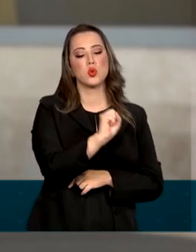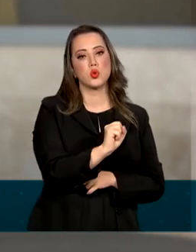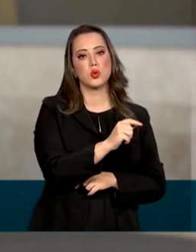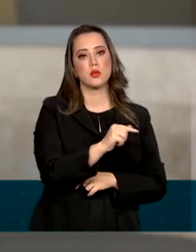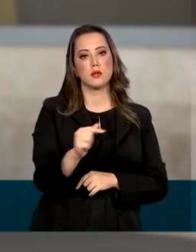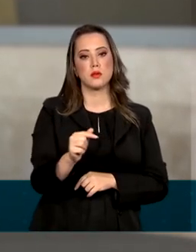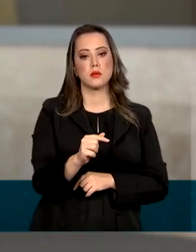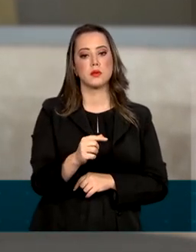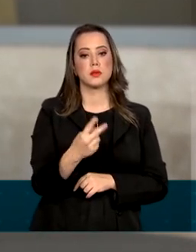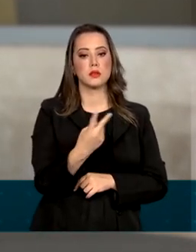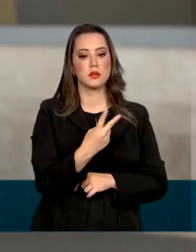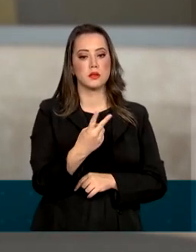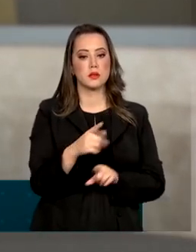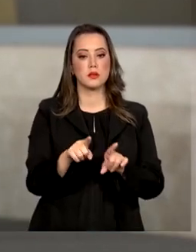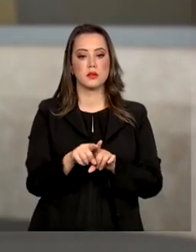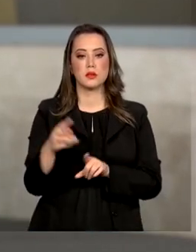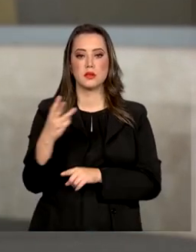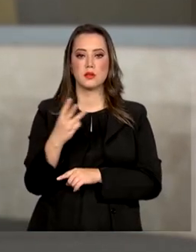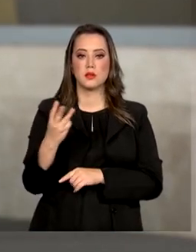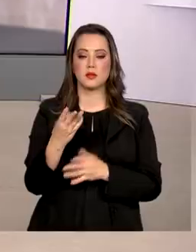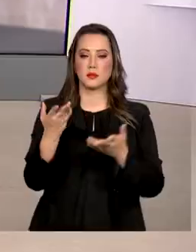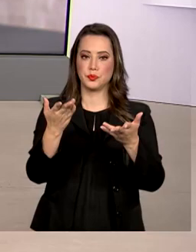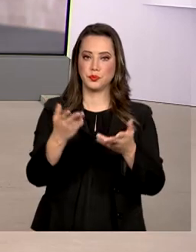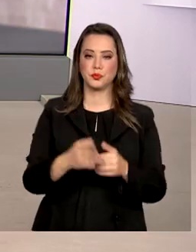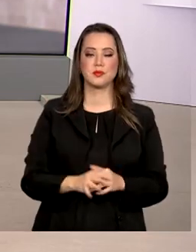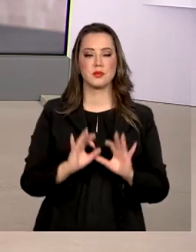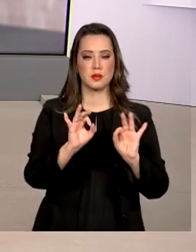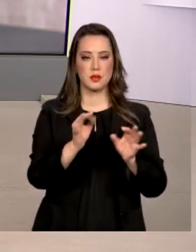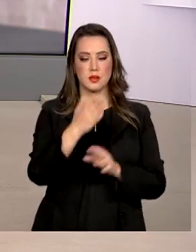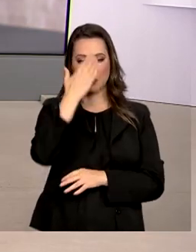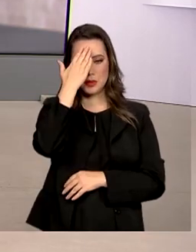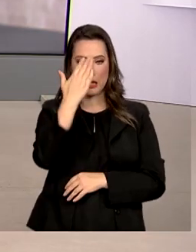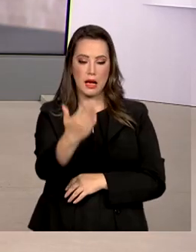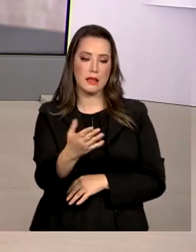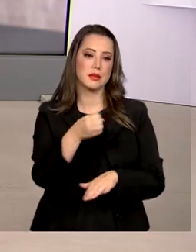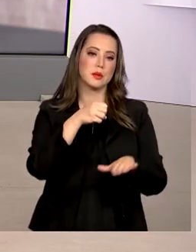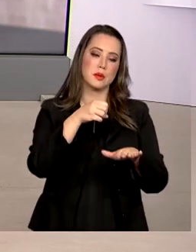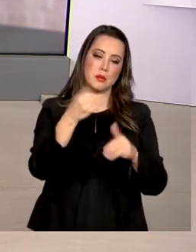terceira doses. É isso, devolvo pra você, Renata. Tá certo, Jéssica. Obrigada pelas suas informações.